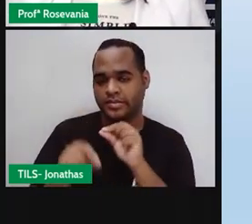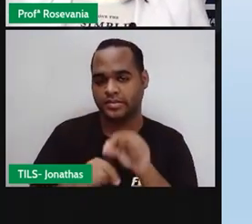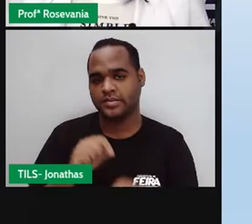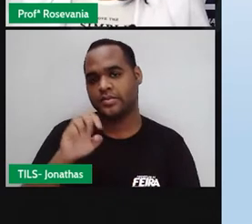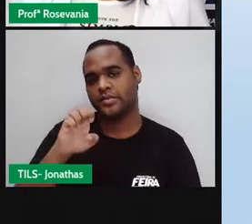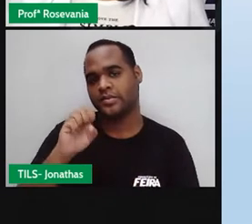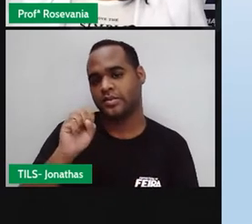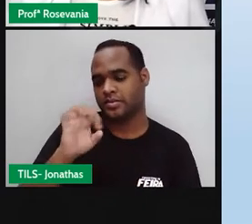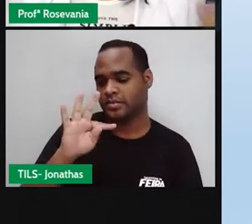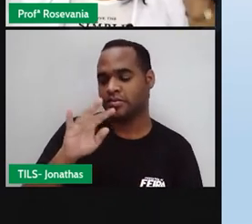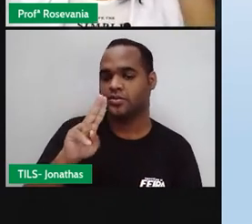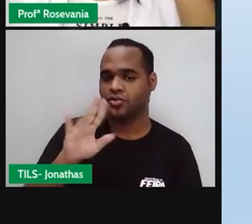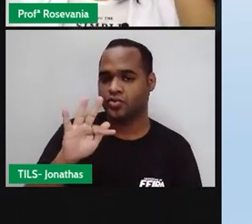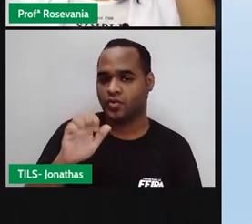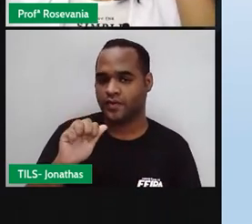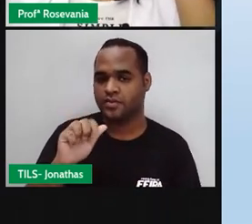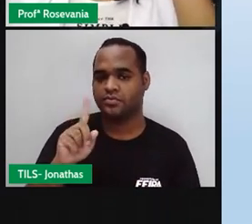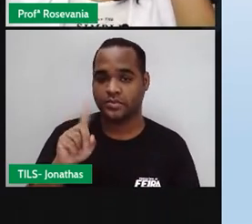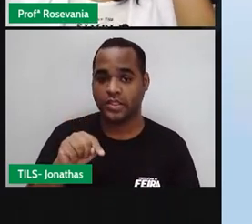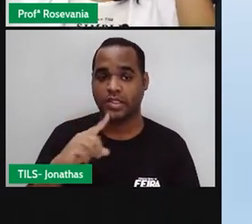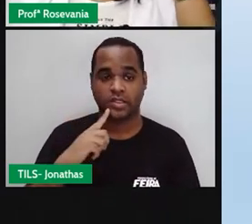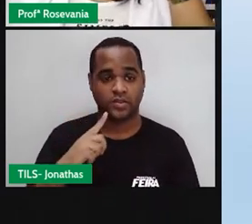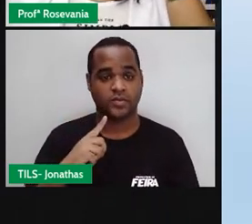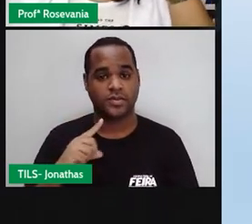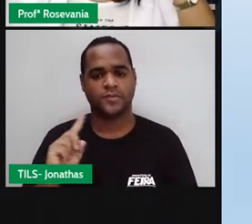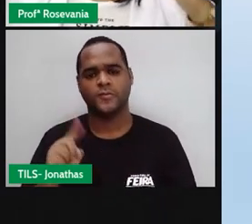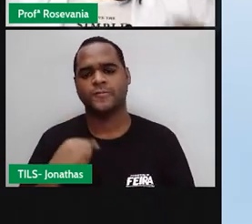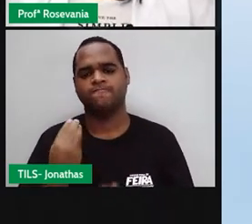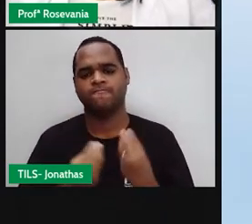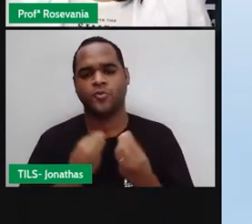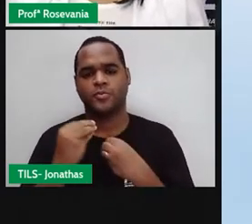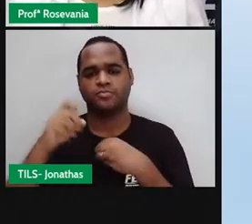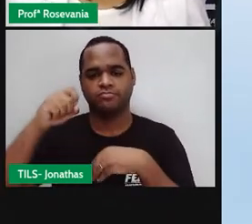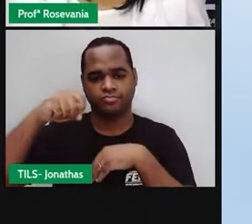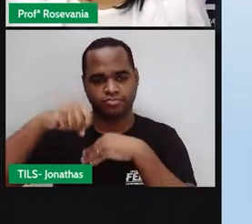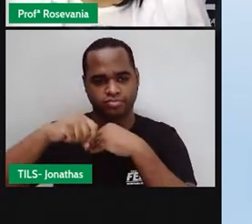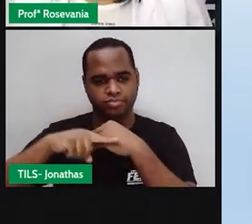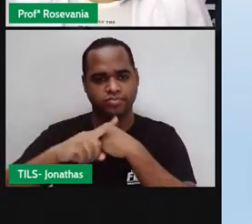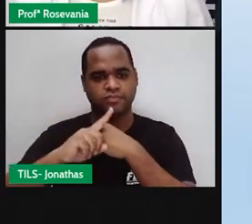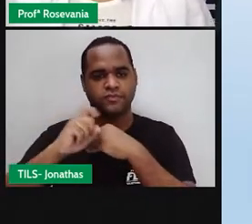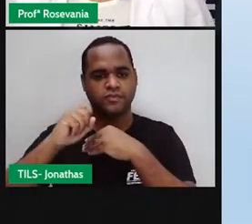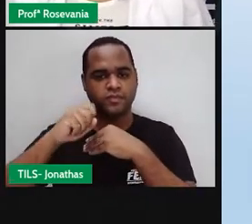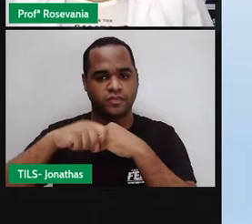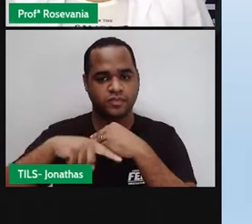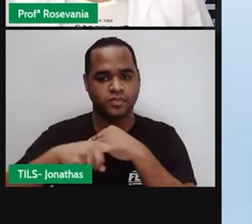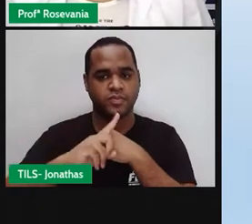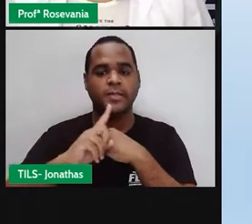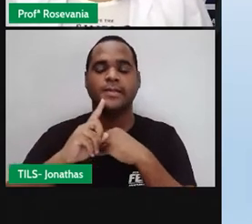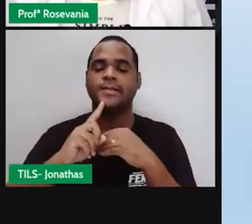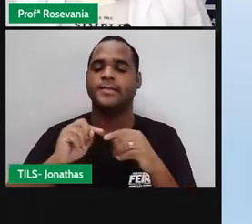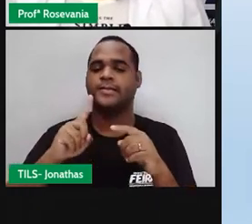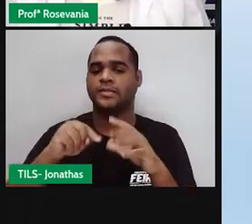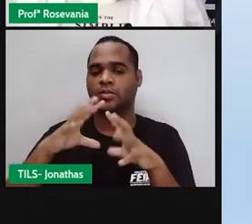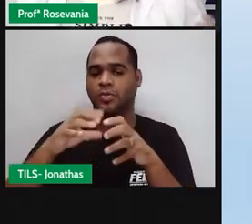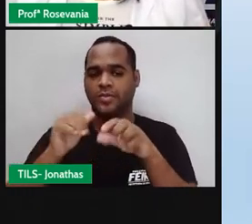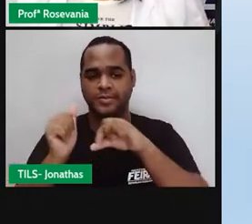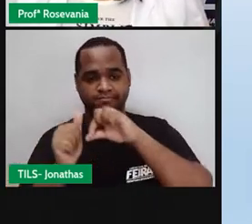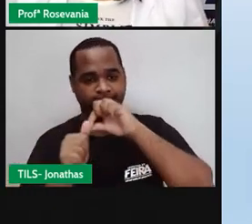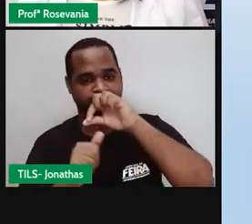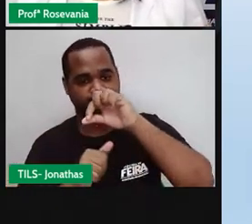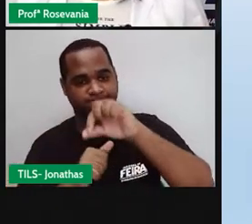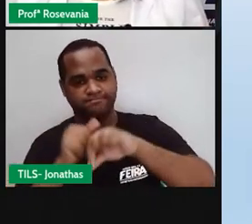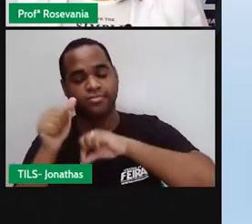aí, a gente tem a refração, né, dele, como vocês estão observando, e ele vai radiando aí para o planeta. Então, é